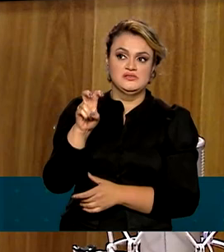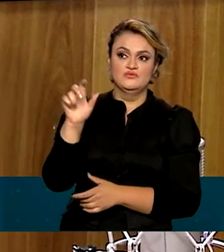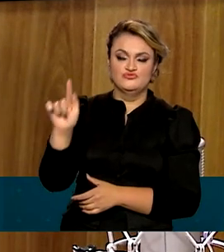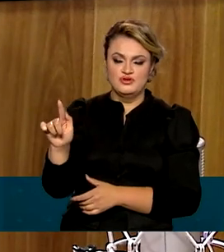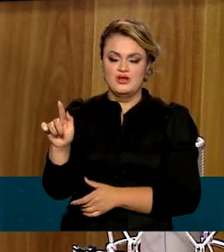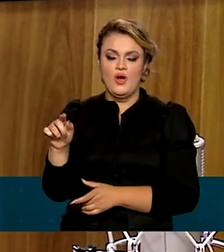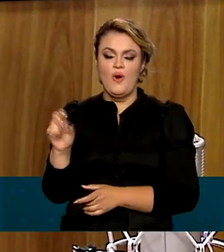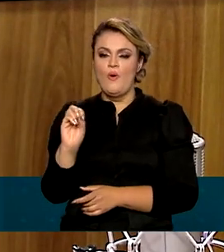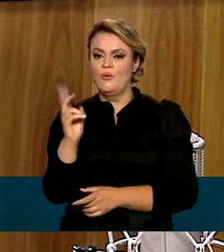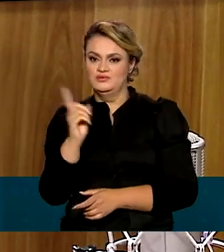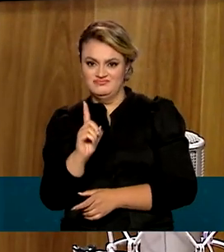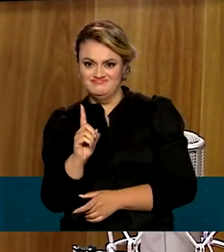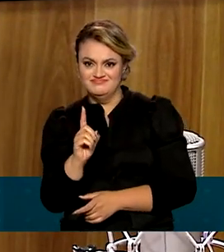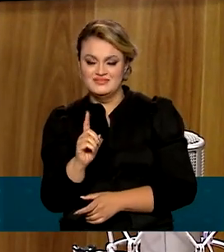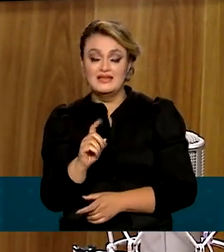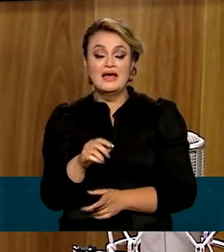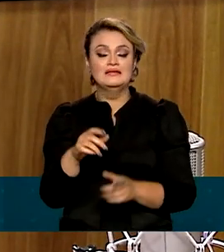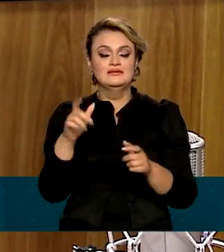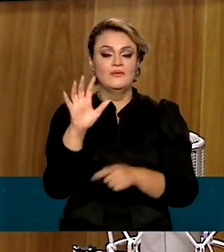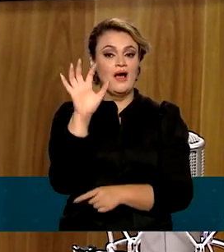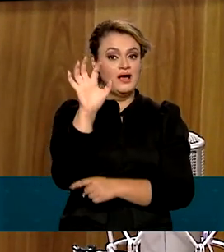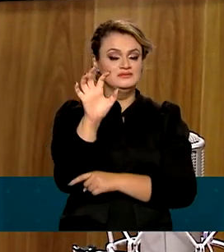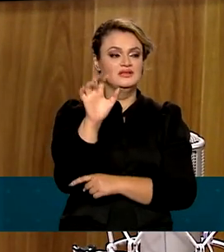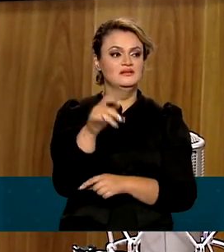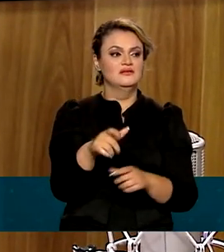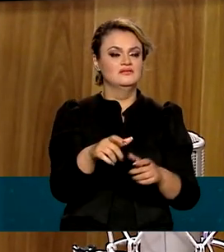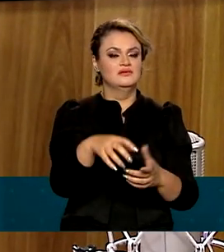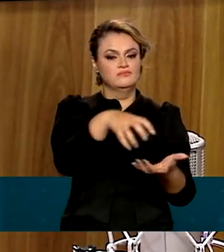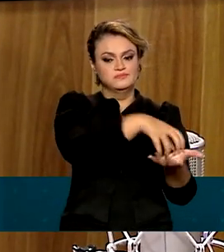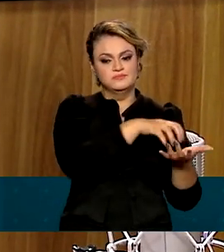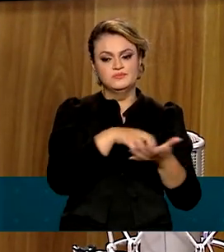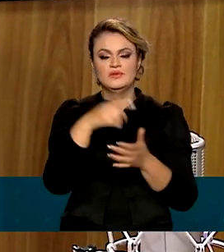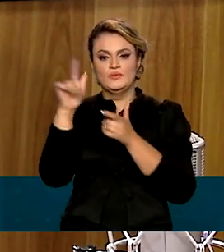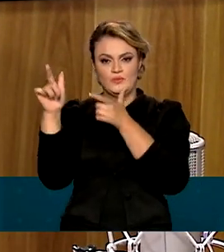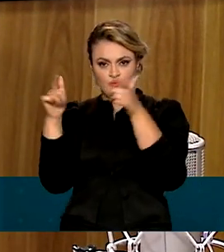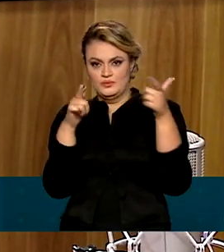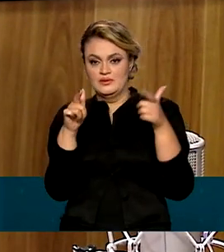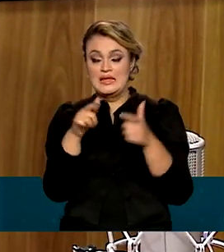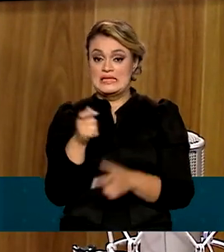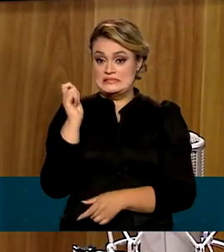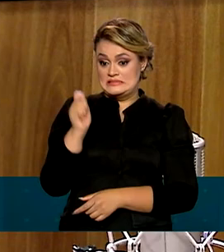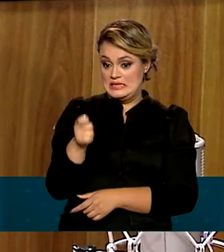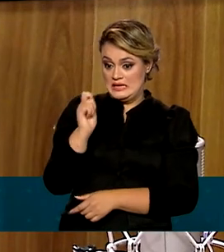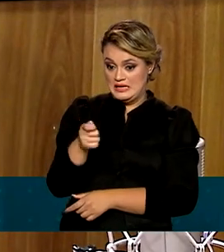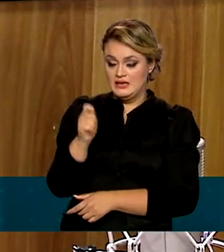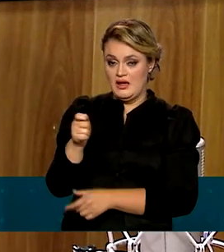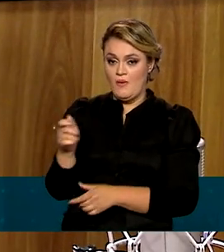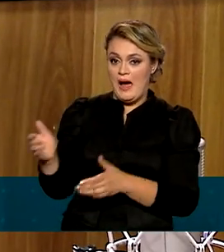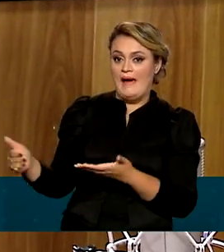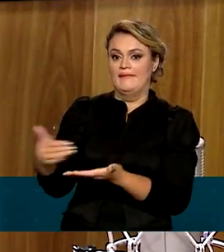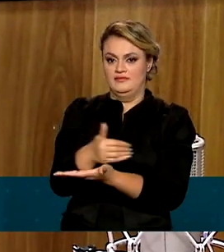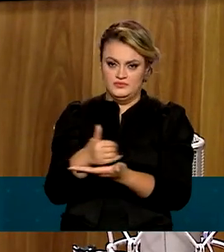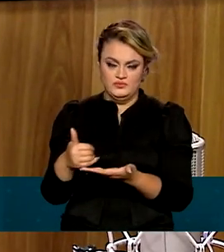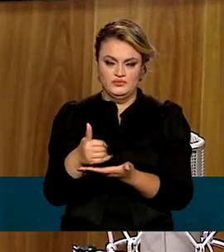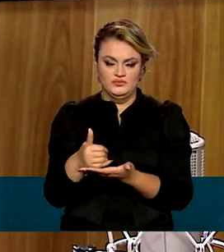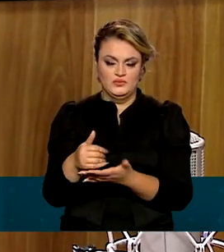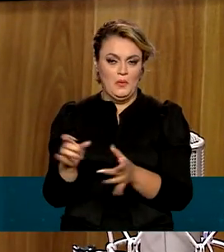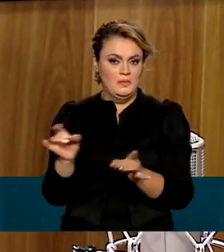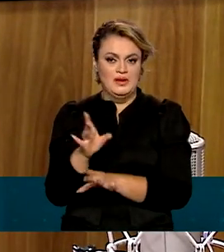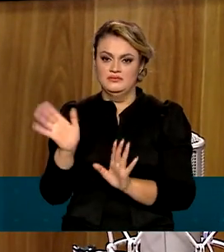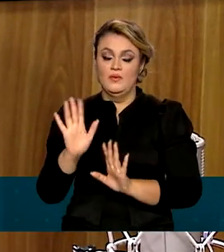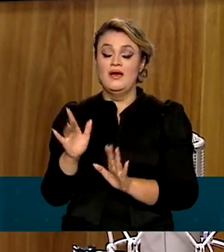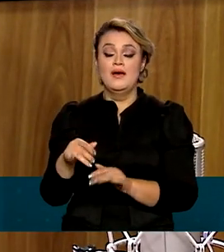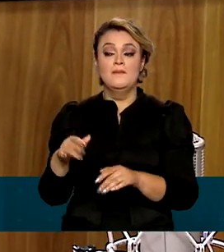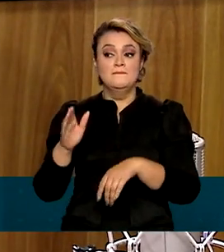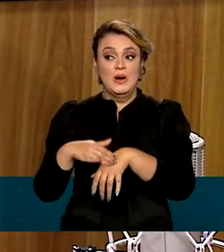Eles estão aumentando a quantidade de antenas. O leilão foi um leilão não arrecadatório, então as empresas ficaram com as obrigações para